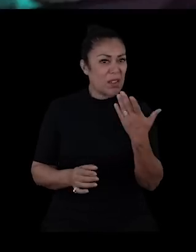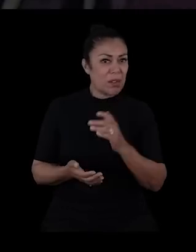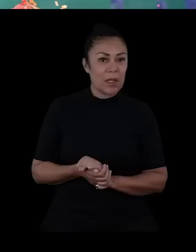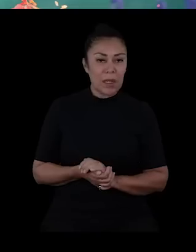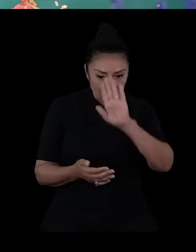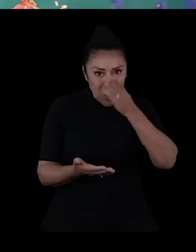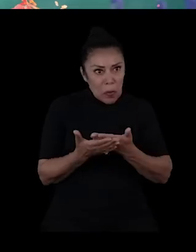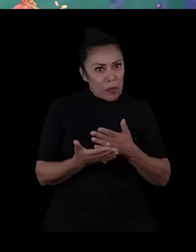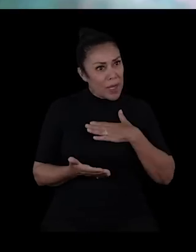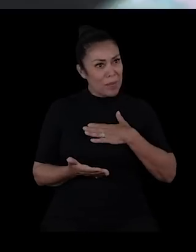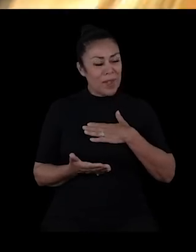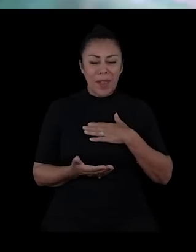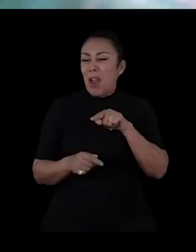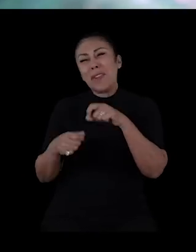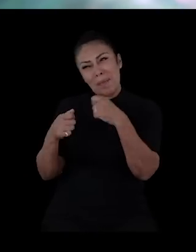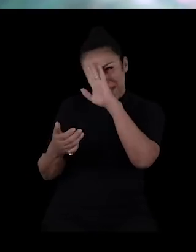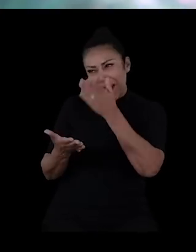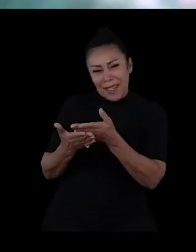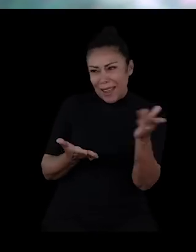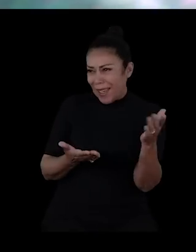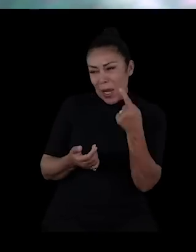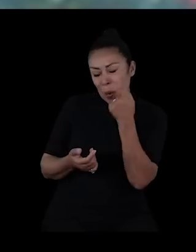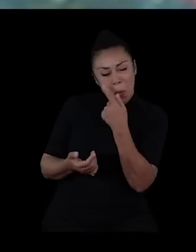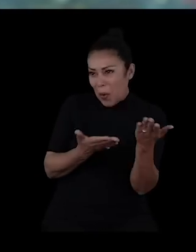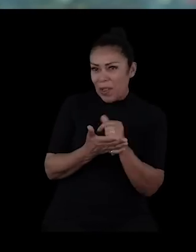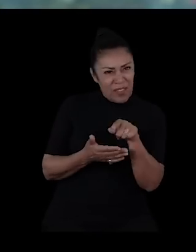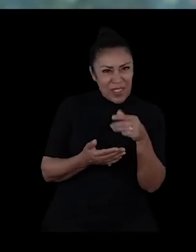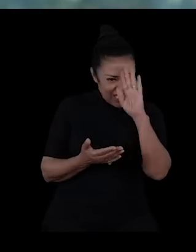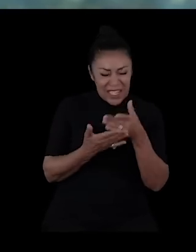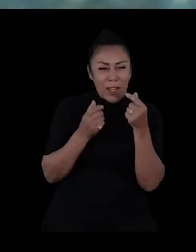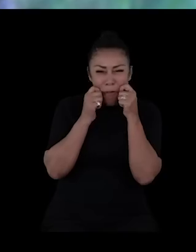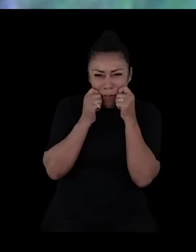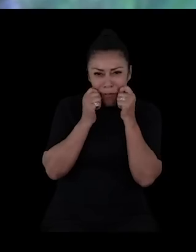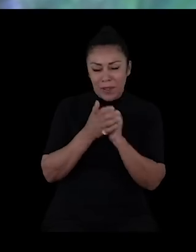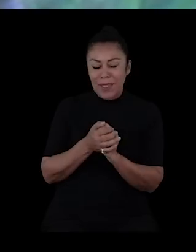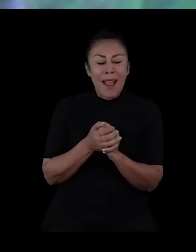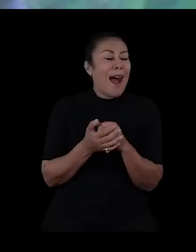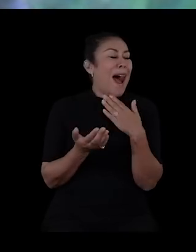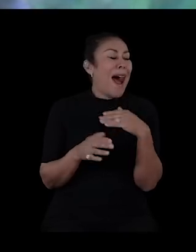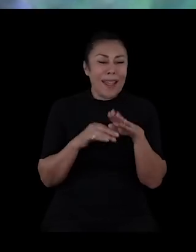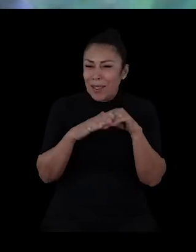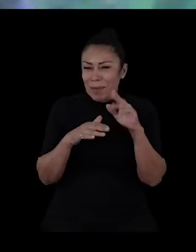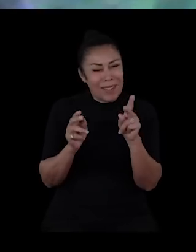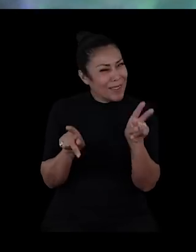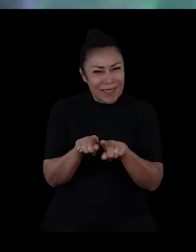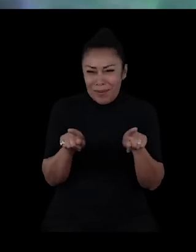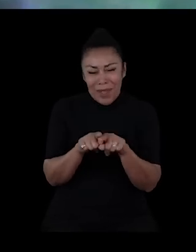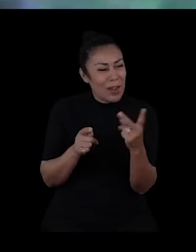que eu me junto com você, nunca dá certo. Confia em mim. Você tem que confiar nele. Olha esses olhinhos. Você acha isso fofo?